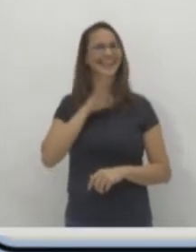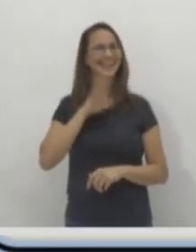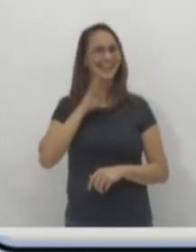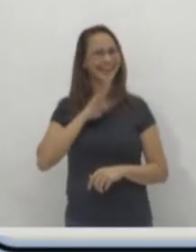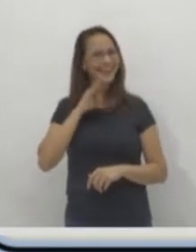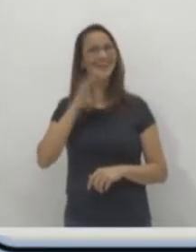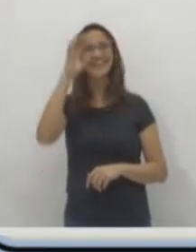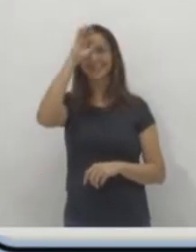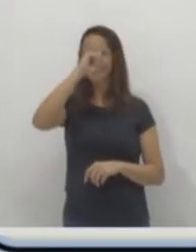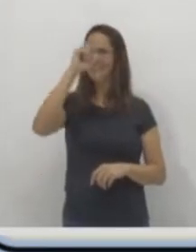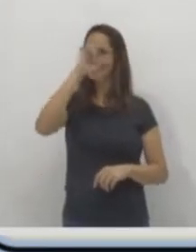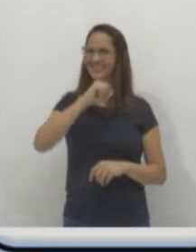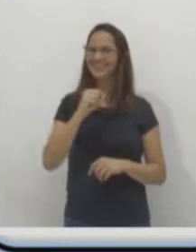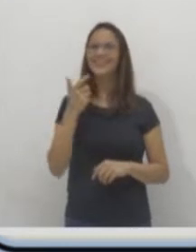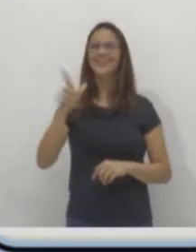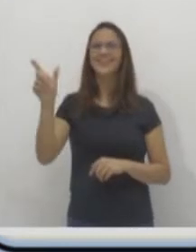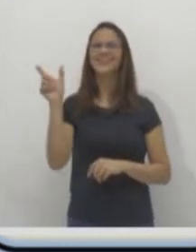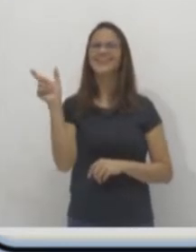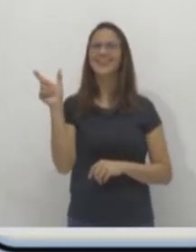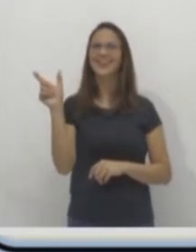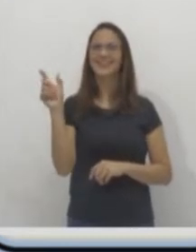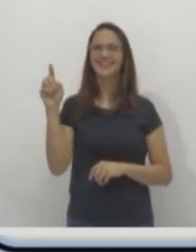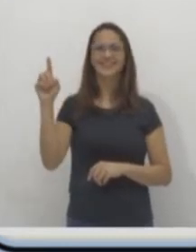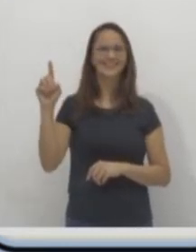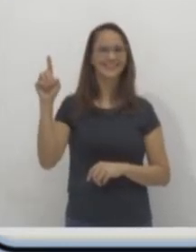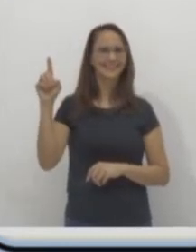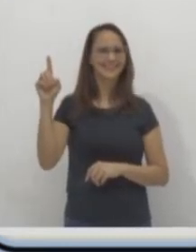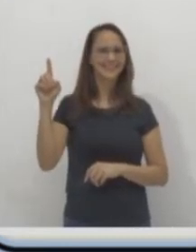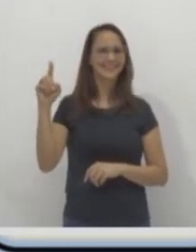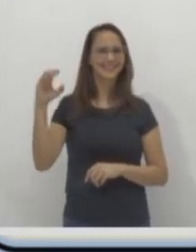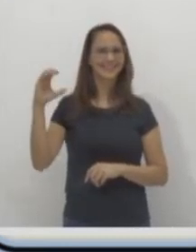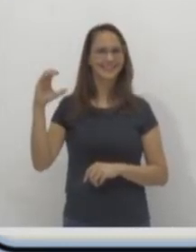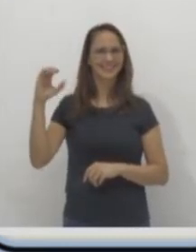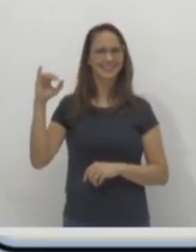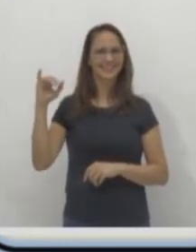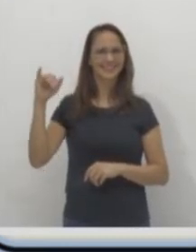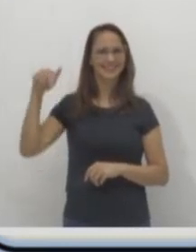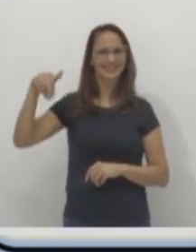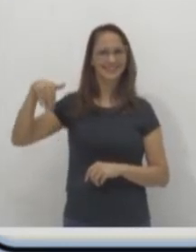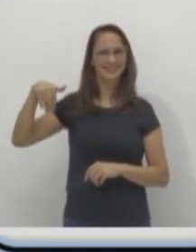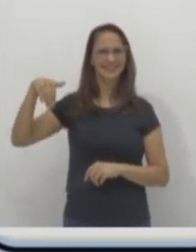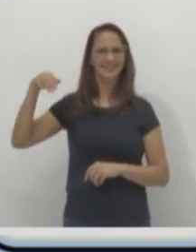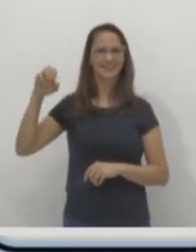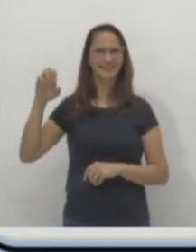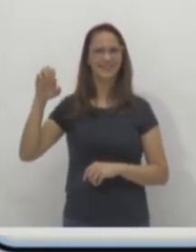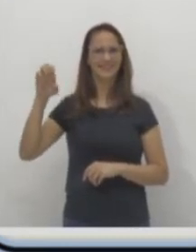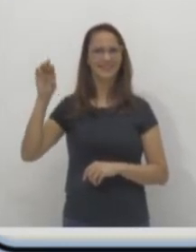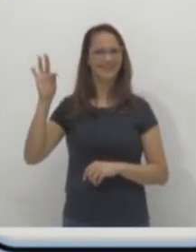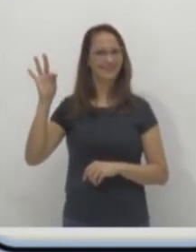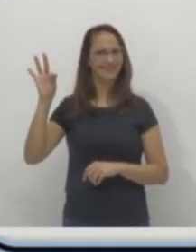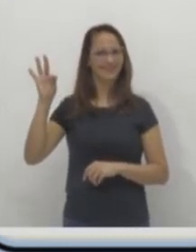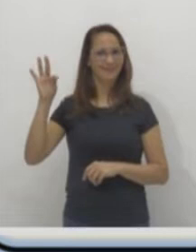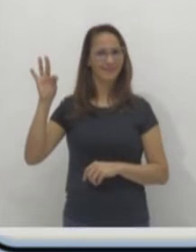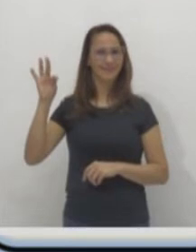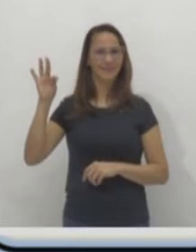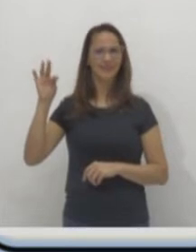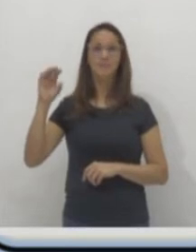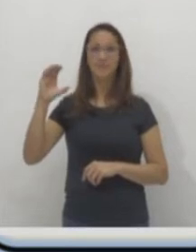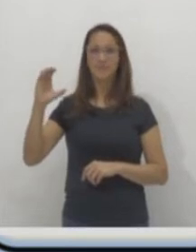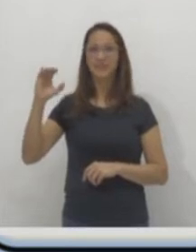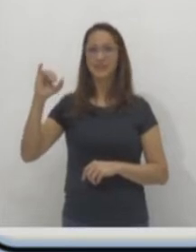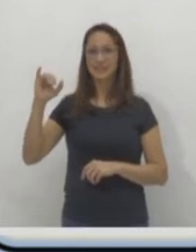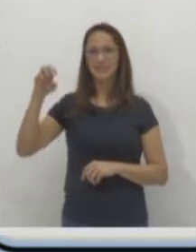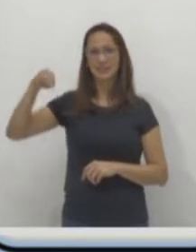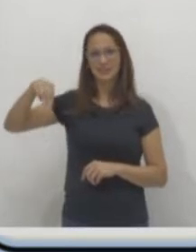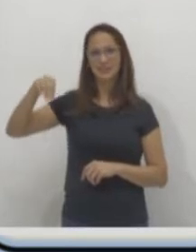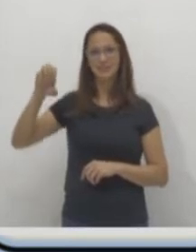aprende muito, né? Cimento. Procura aí na televisão de vocês a palavra cimento. Procura. Achou? Mostra para alguém que está do